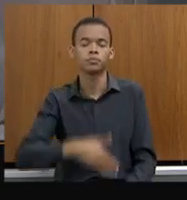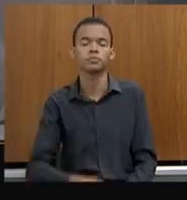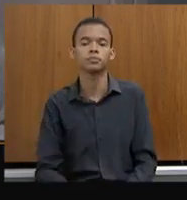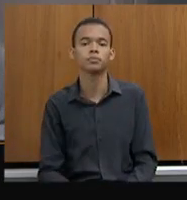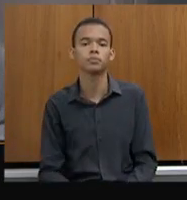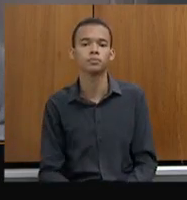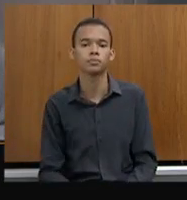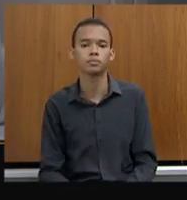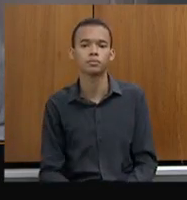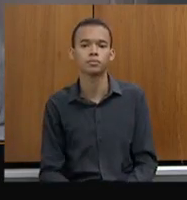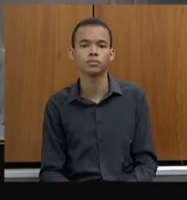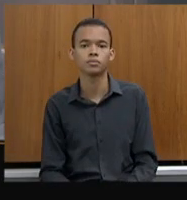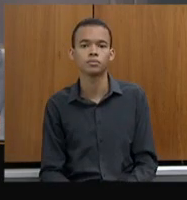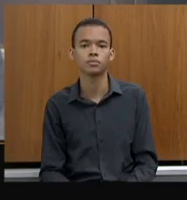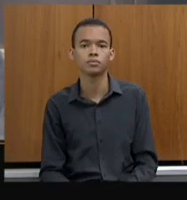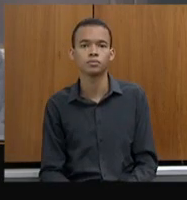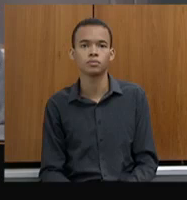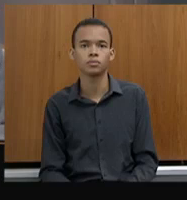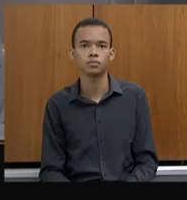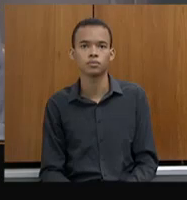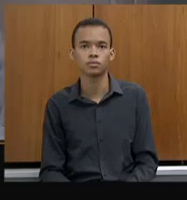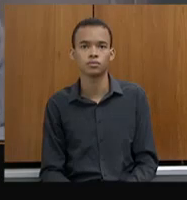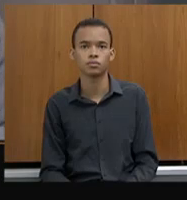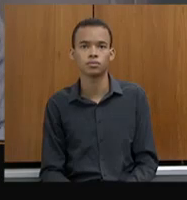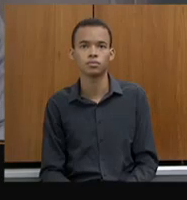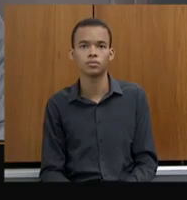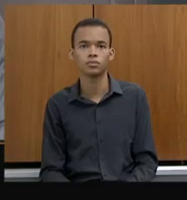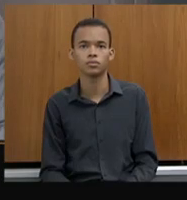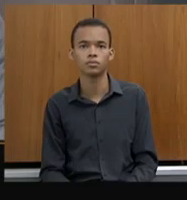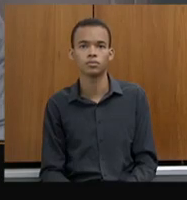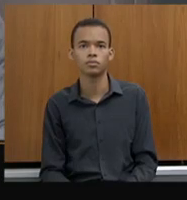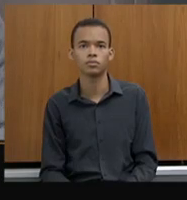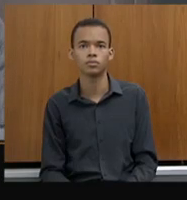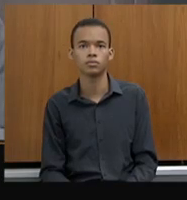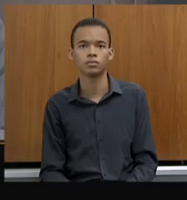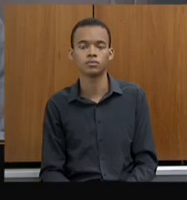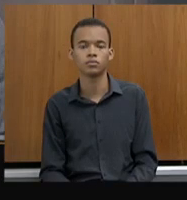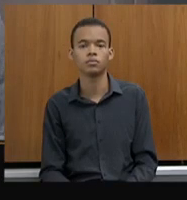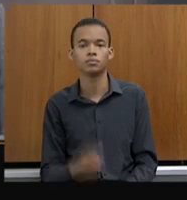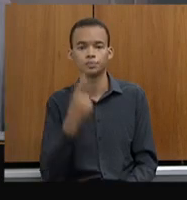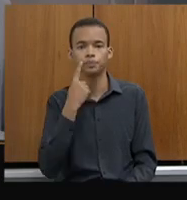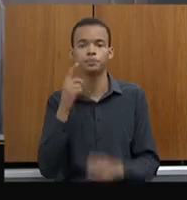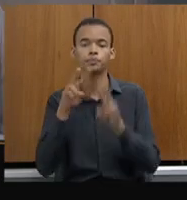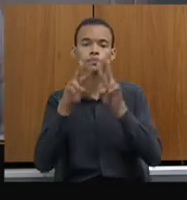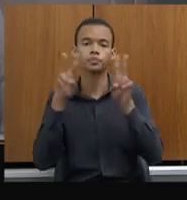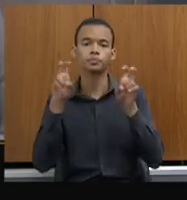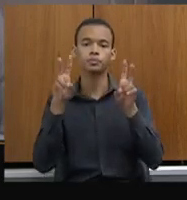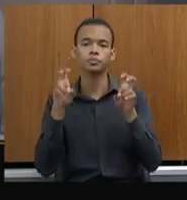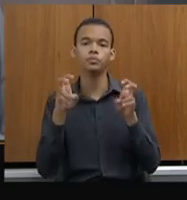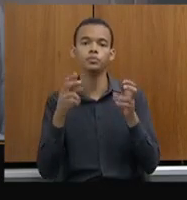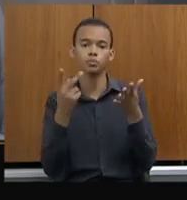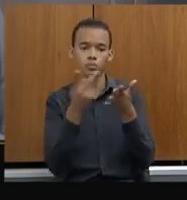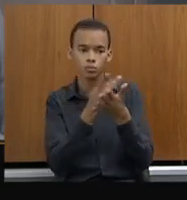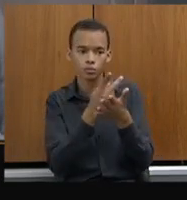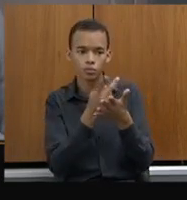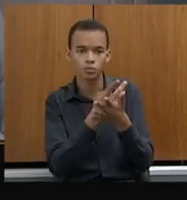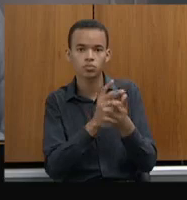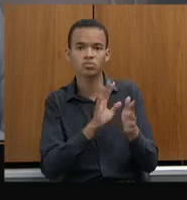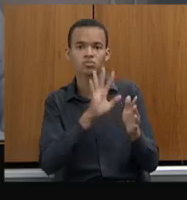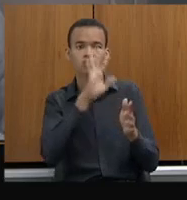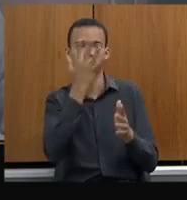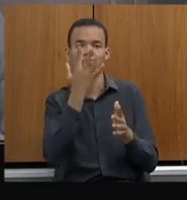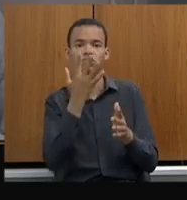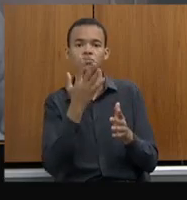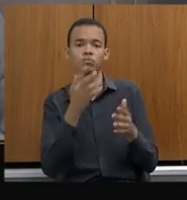Por gentileza, taxa de elucidação. Então, 2021, nós